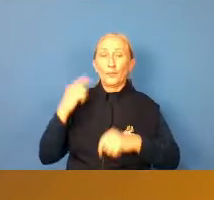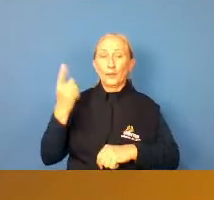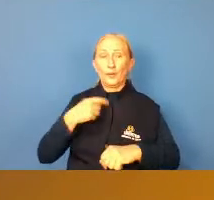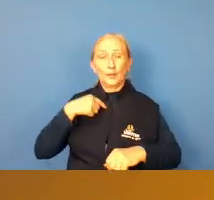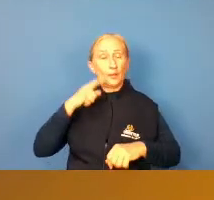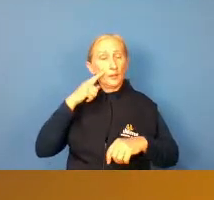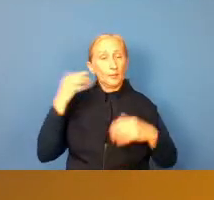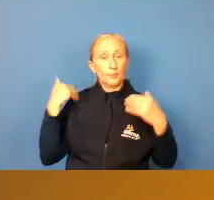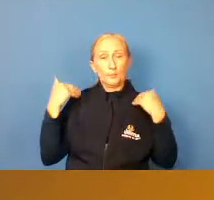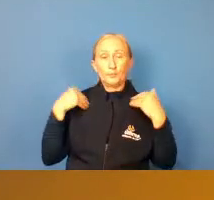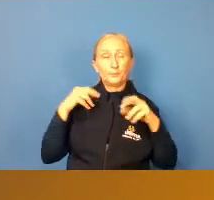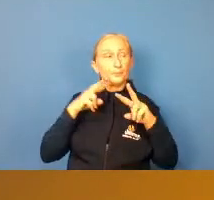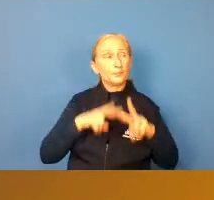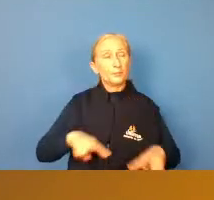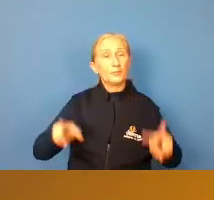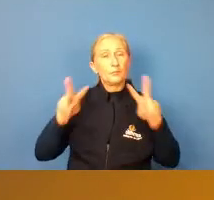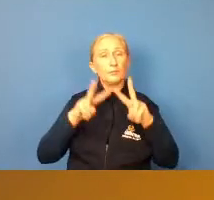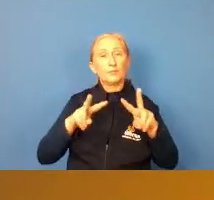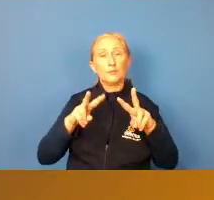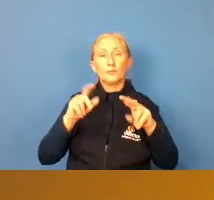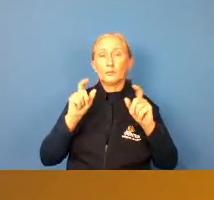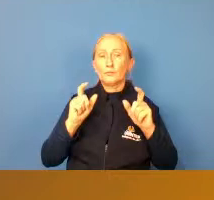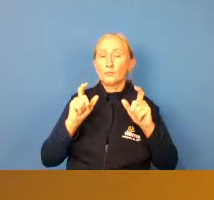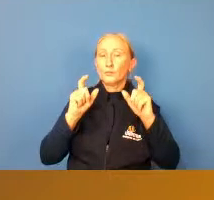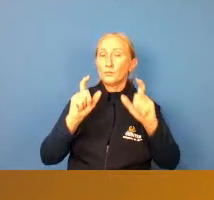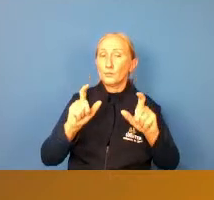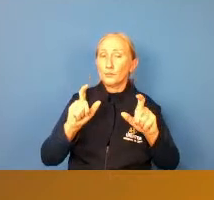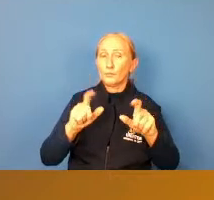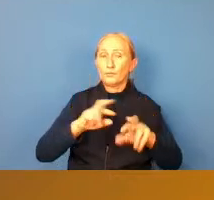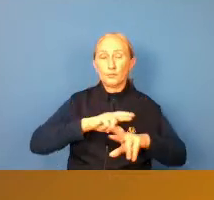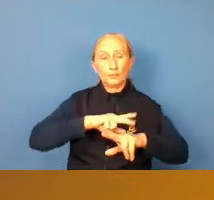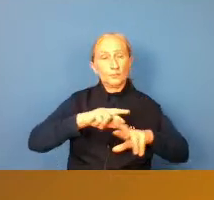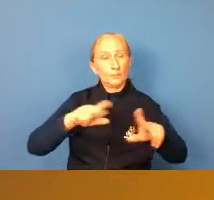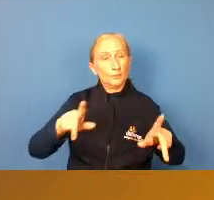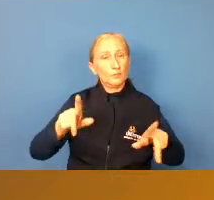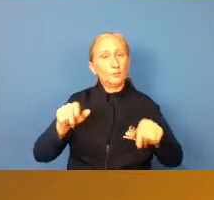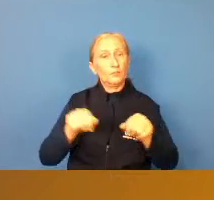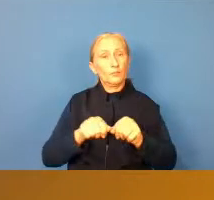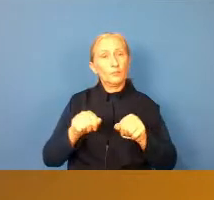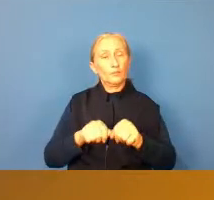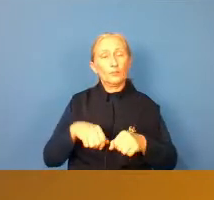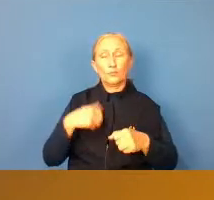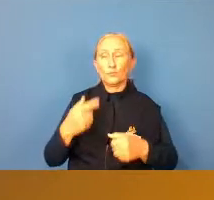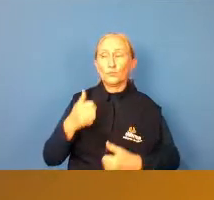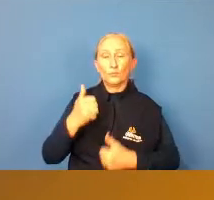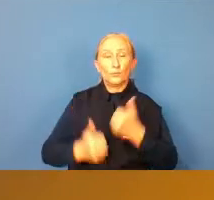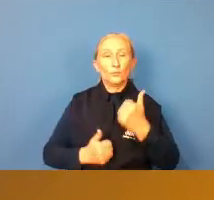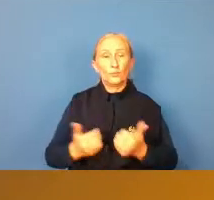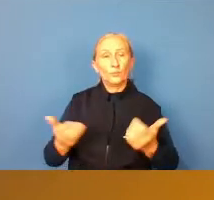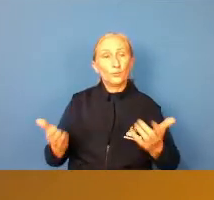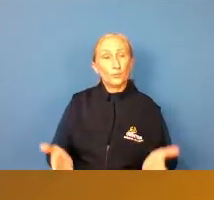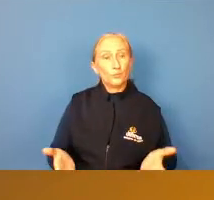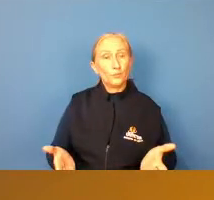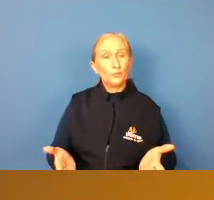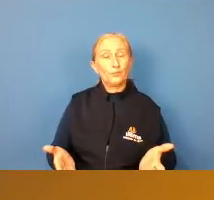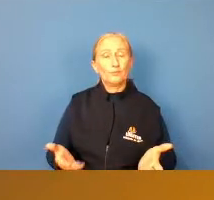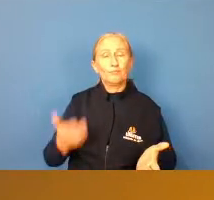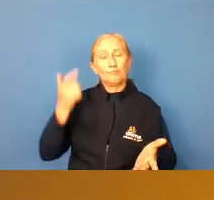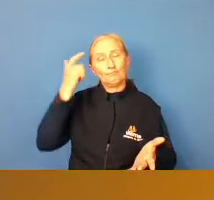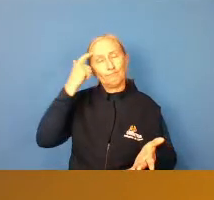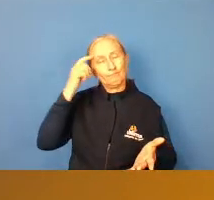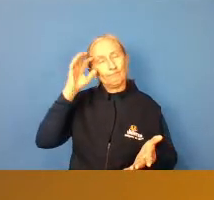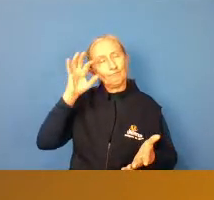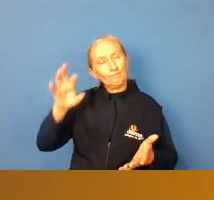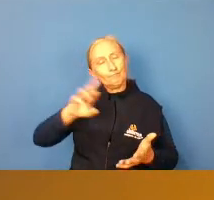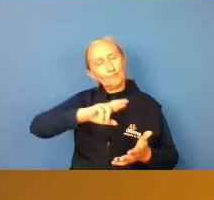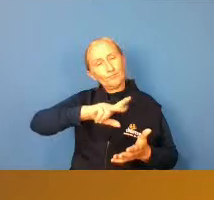educação física assistir né ele é muito interessante essa diversidade que fez que tornou o futebol hoje sabe então principalmente essa sobre a